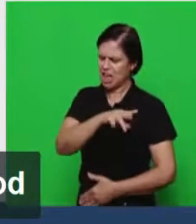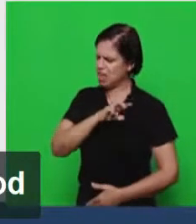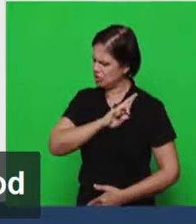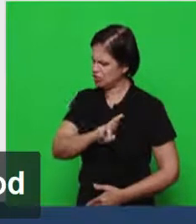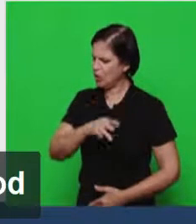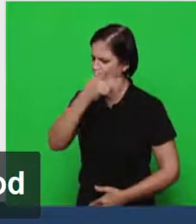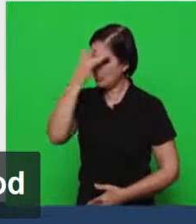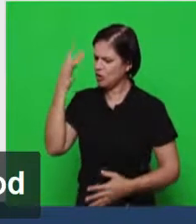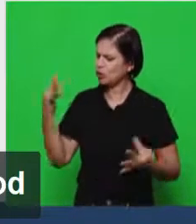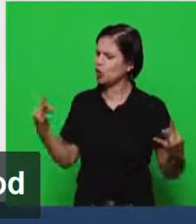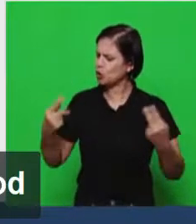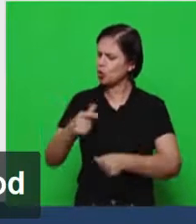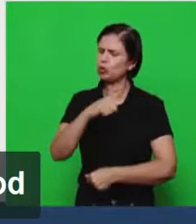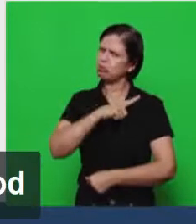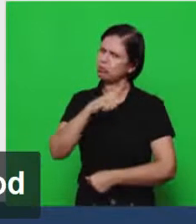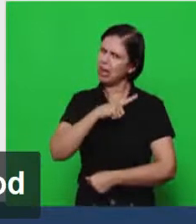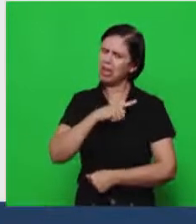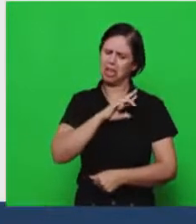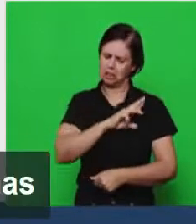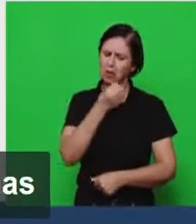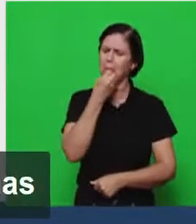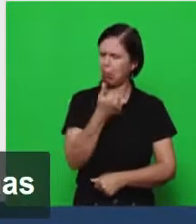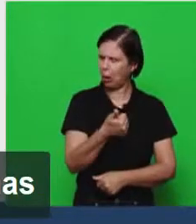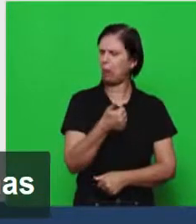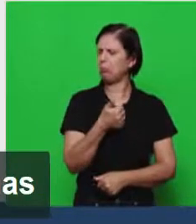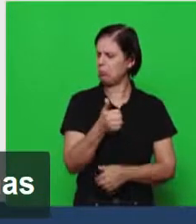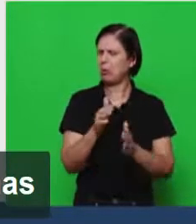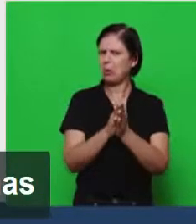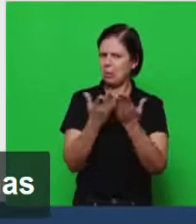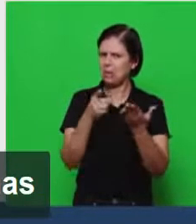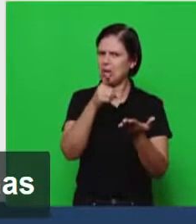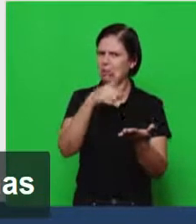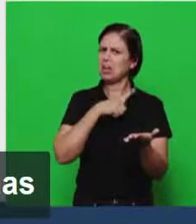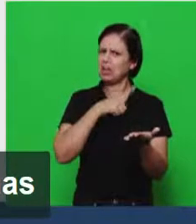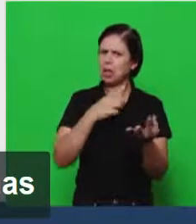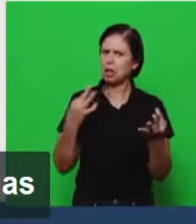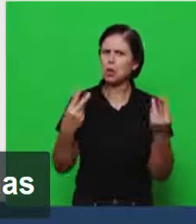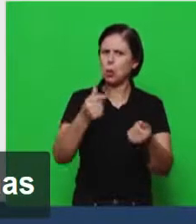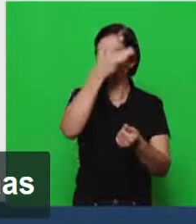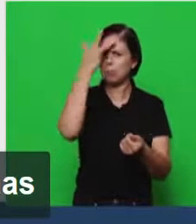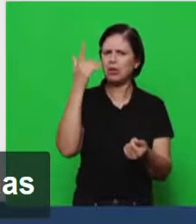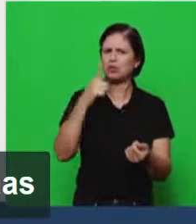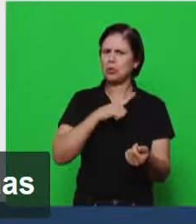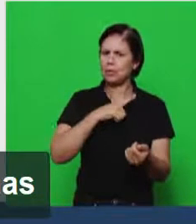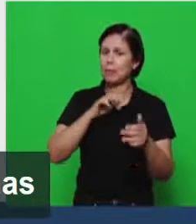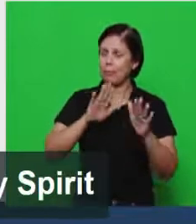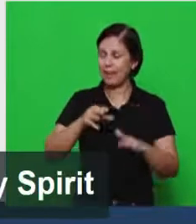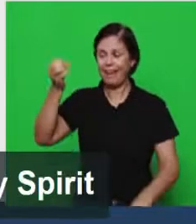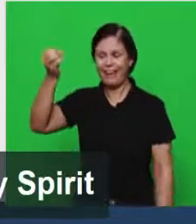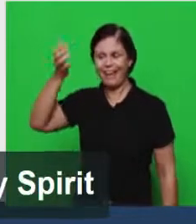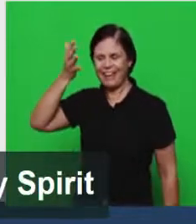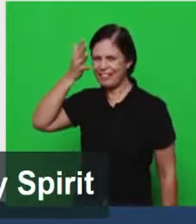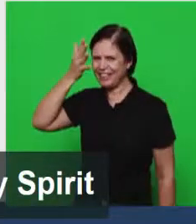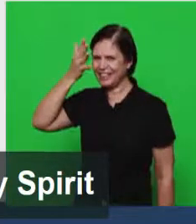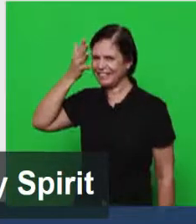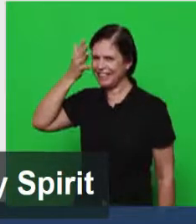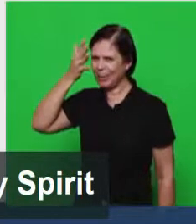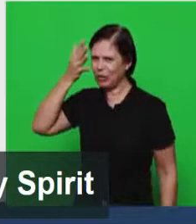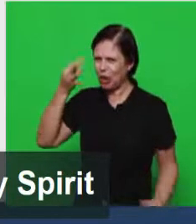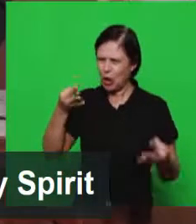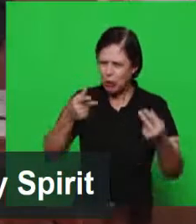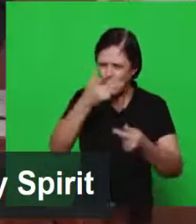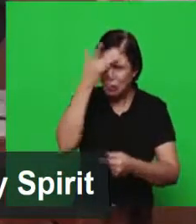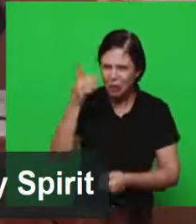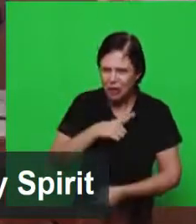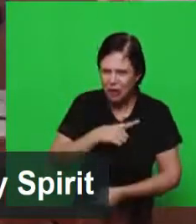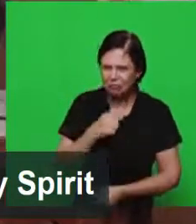tem toda ela é boa bíblia todo mundo tem revelação tem que ser pelo Espírito Santo